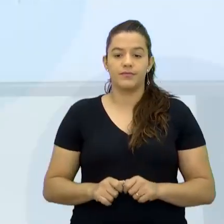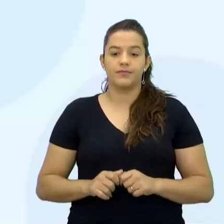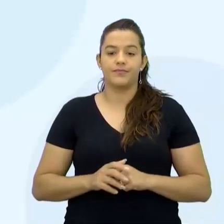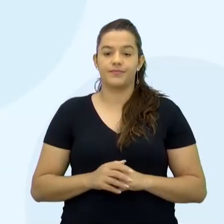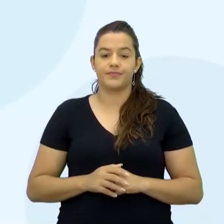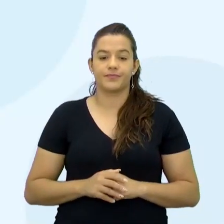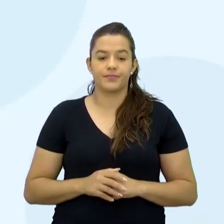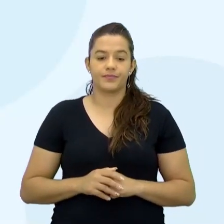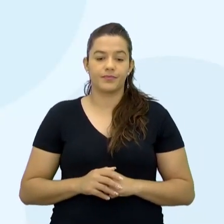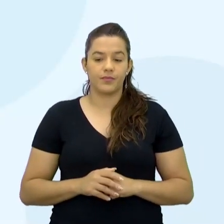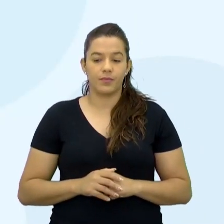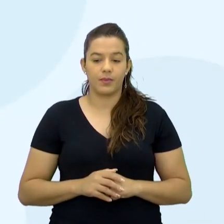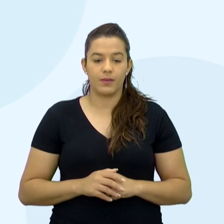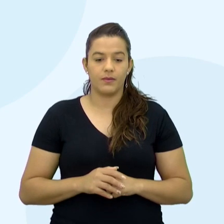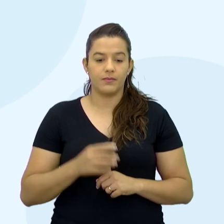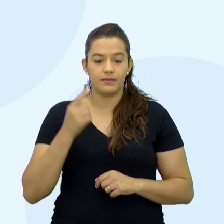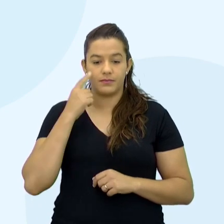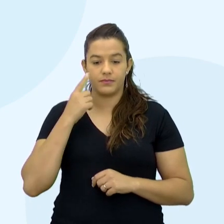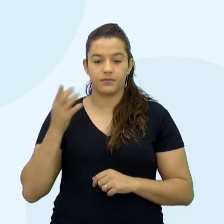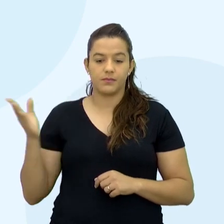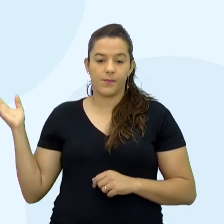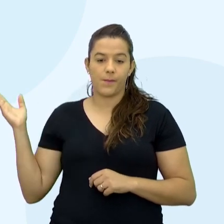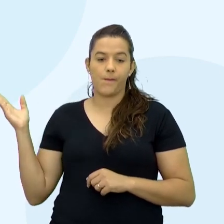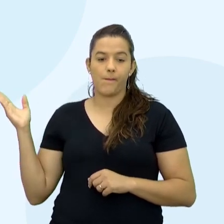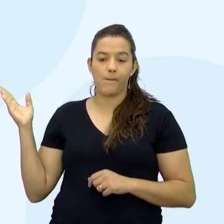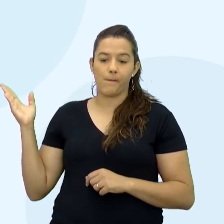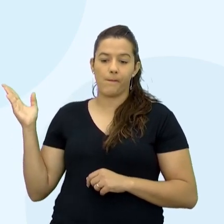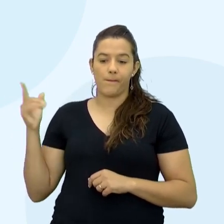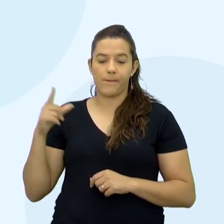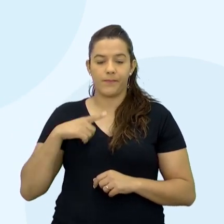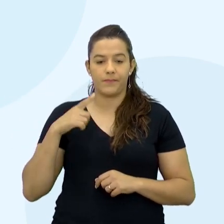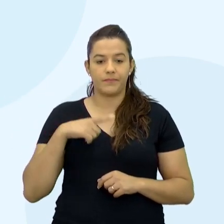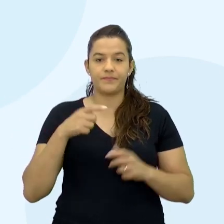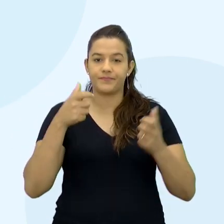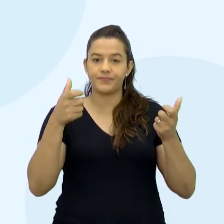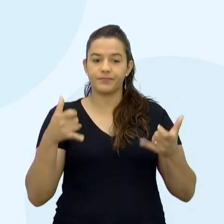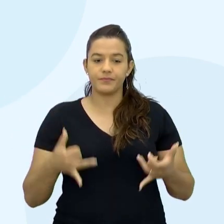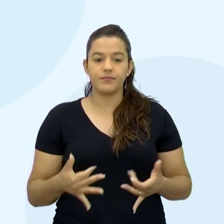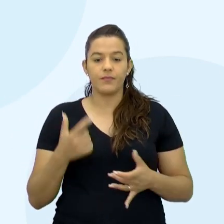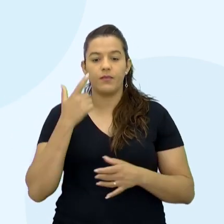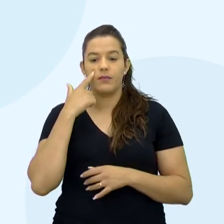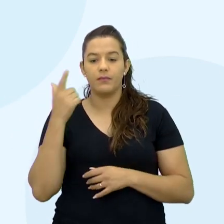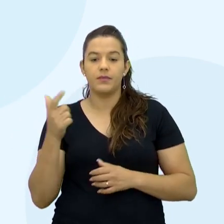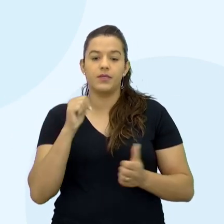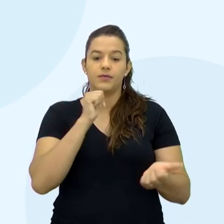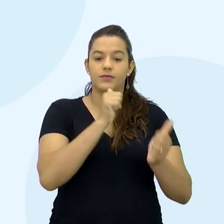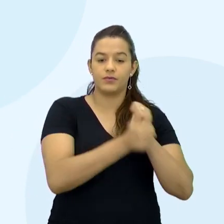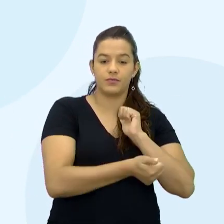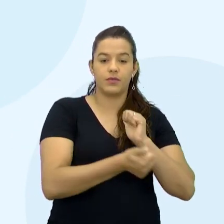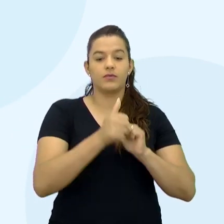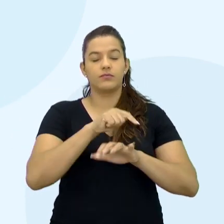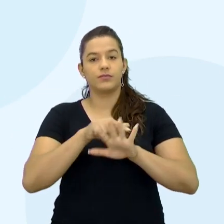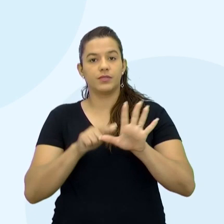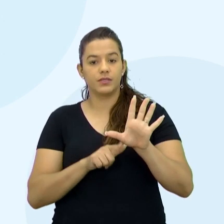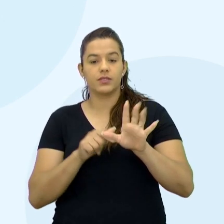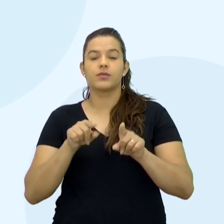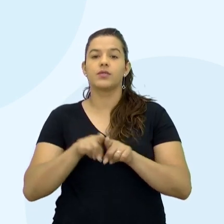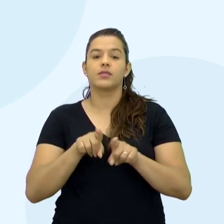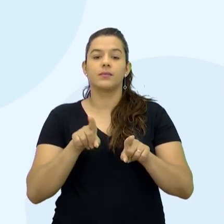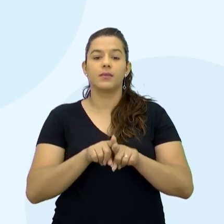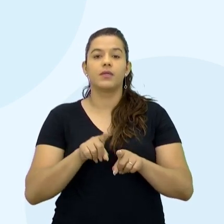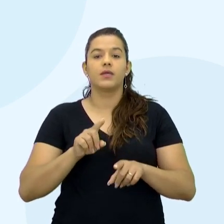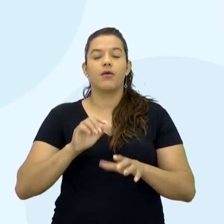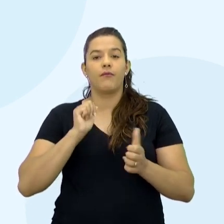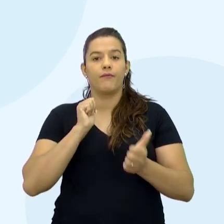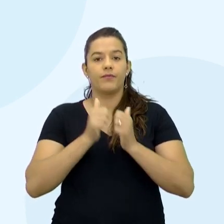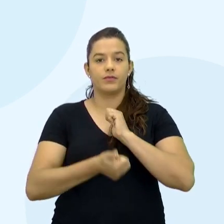comigo na lousa Na lousa Na lousa foi ótima Em que o futsal E o futebol de 5 Se diferem e se